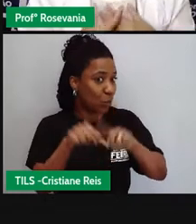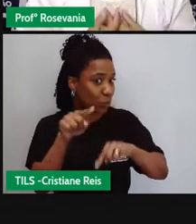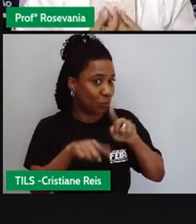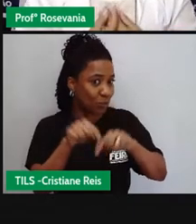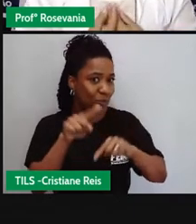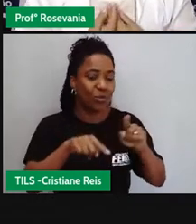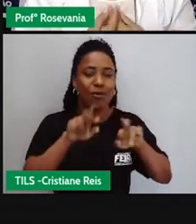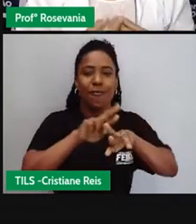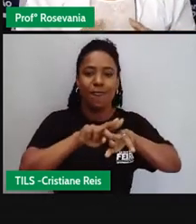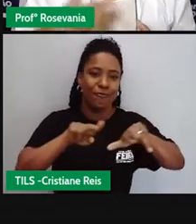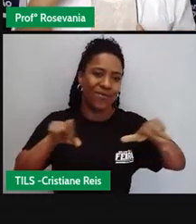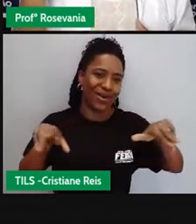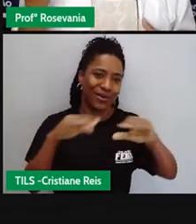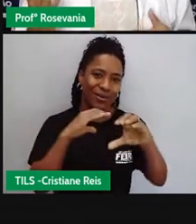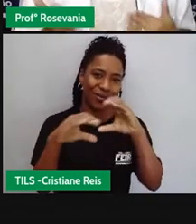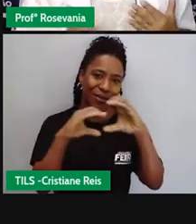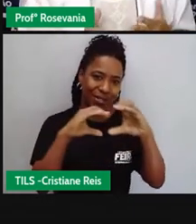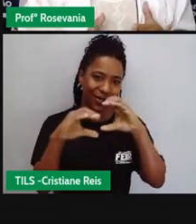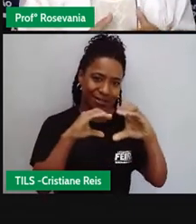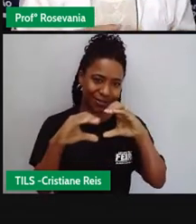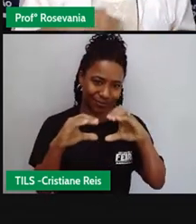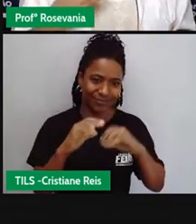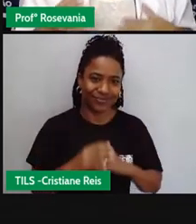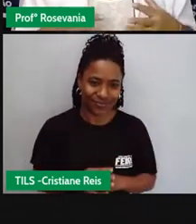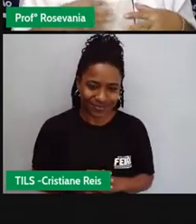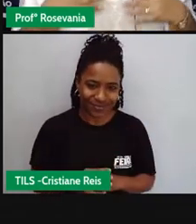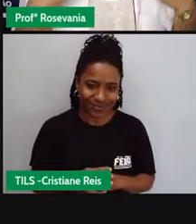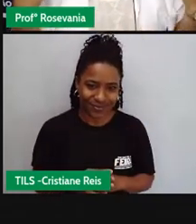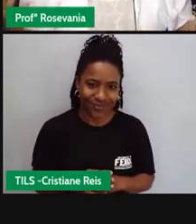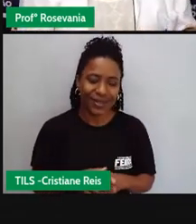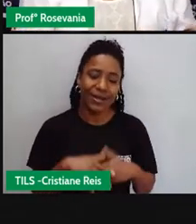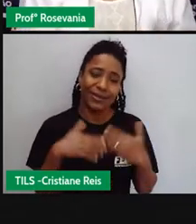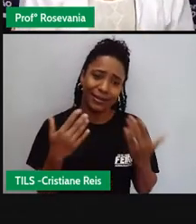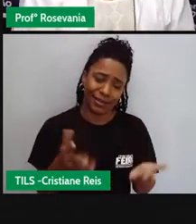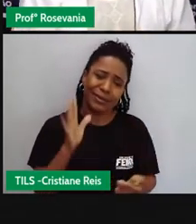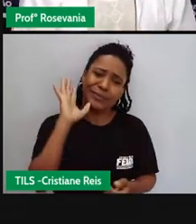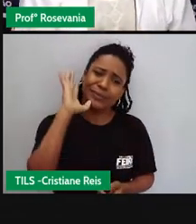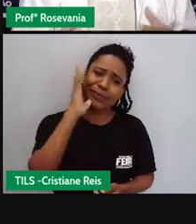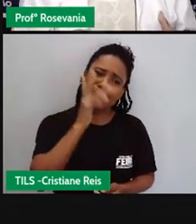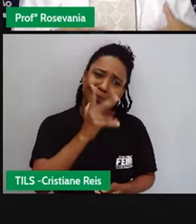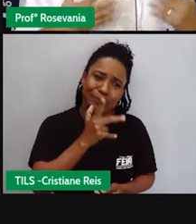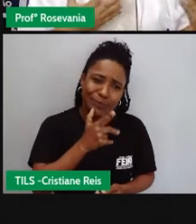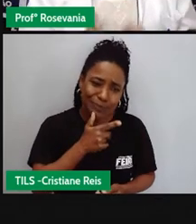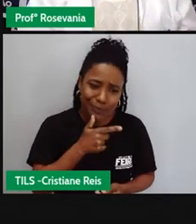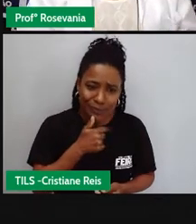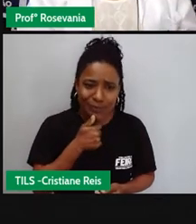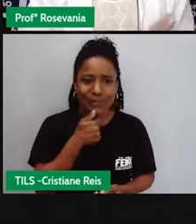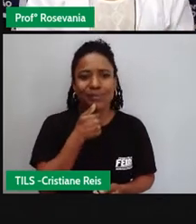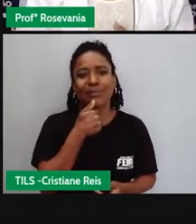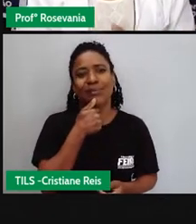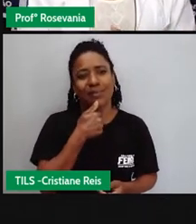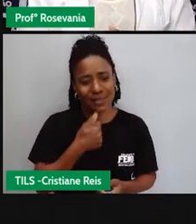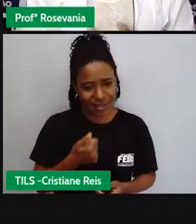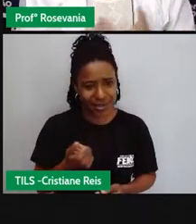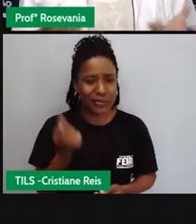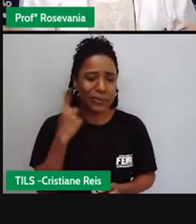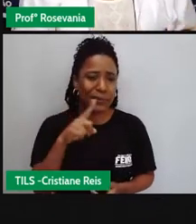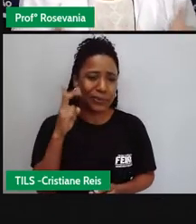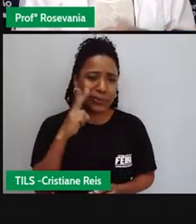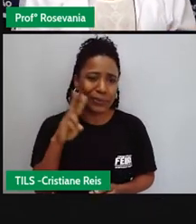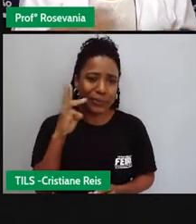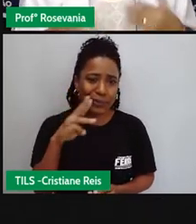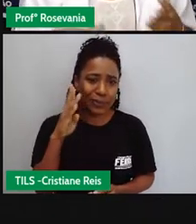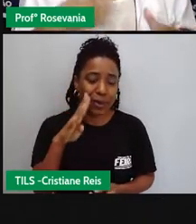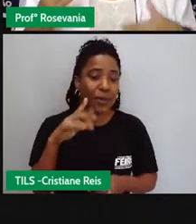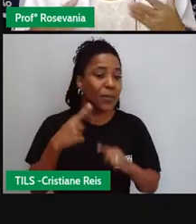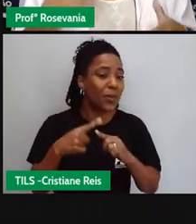tem agora é a parte da comunicação, que favoreceu isso. Mas ainda assim, demoravam dias, por conta do avanço dos transportes, que não eram muito